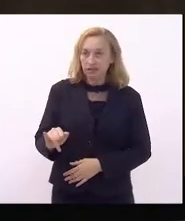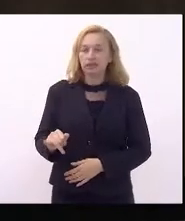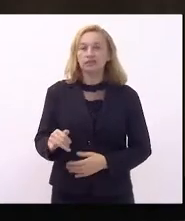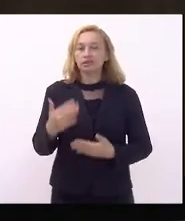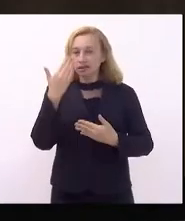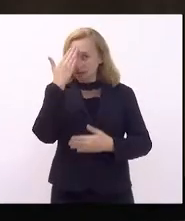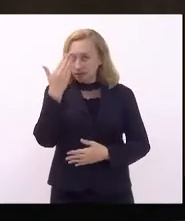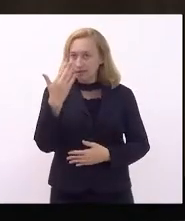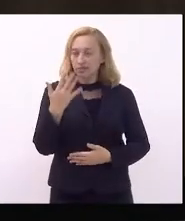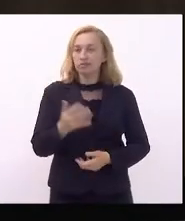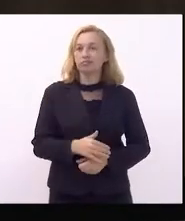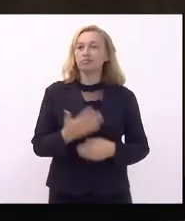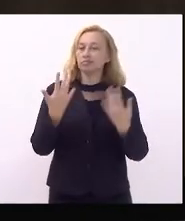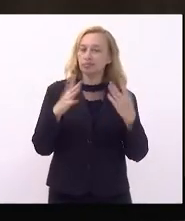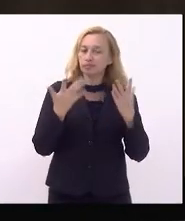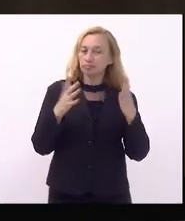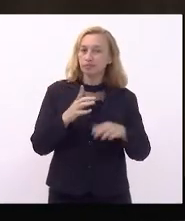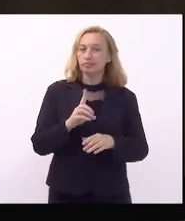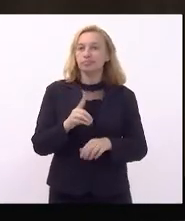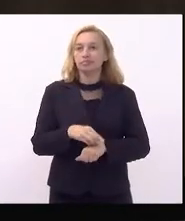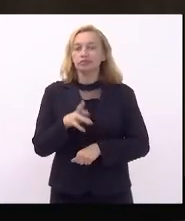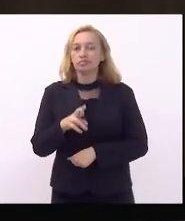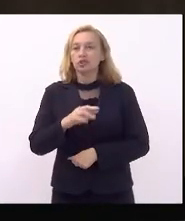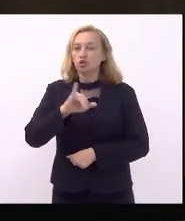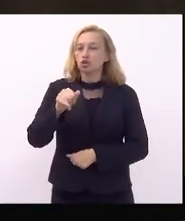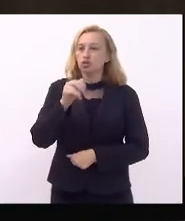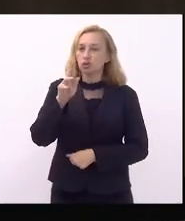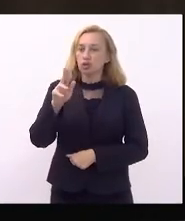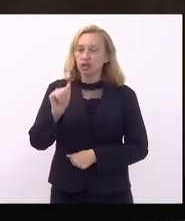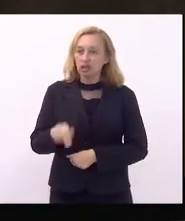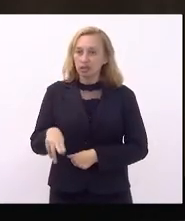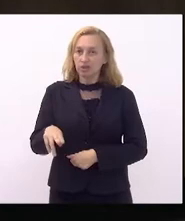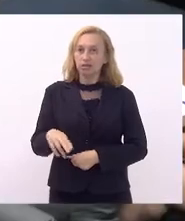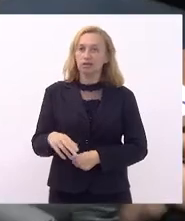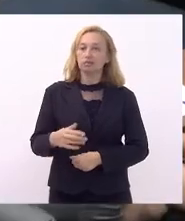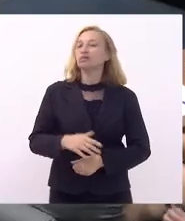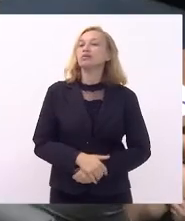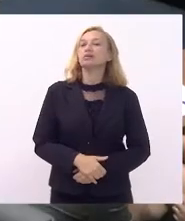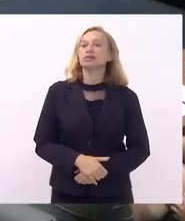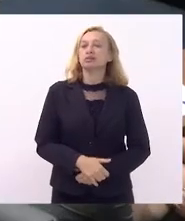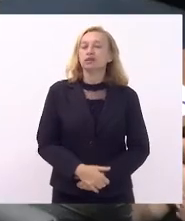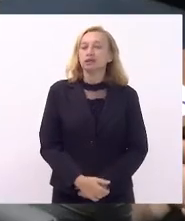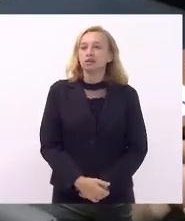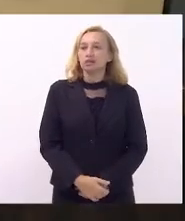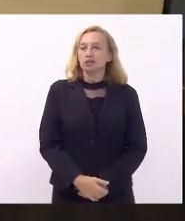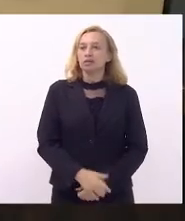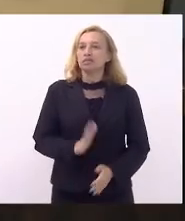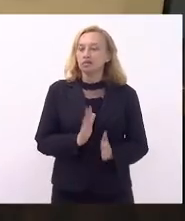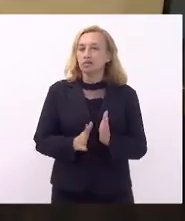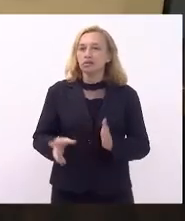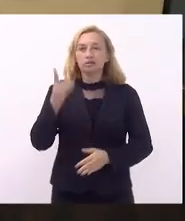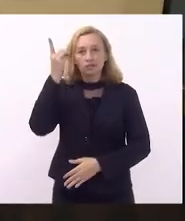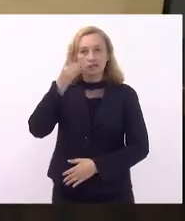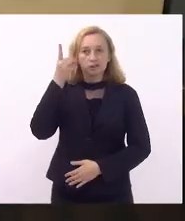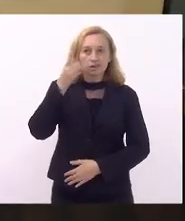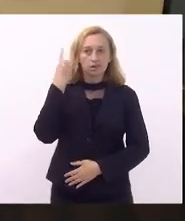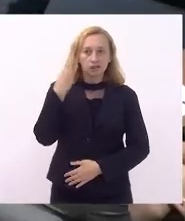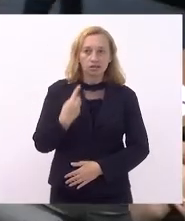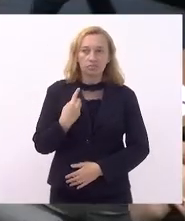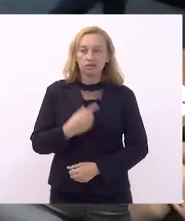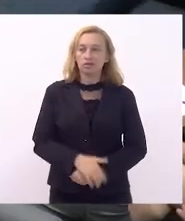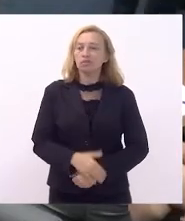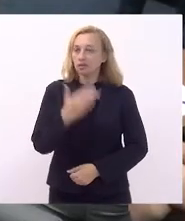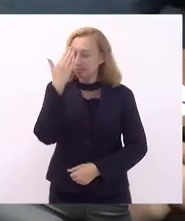iniciativa e parabéns ao doutor Giulianelli, grande homem público do Rio de Janeiro. pela ordem, deputada Dani Monteiro.